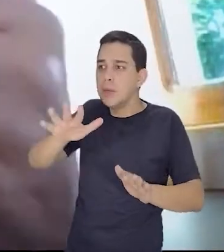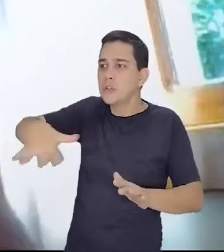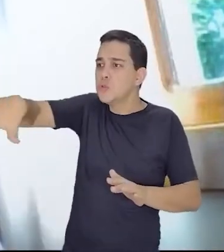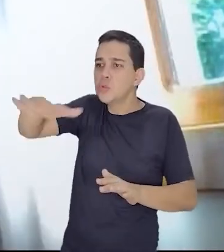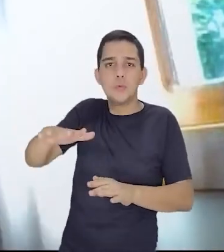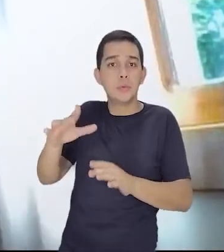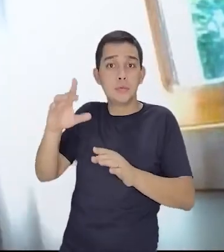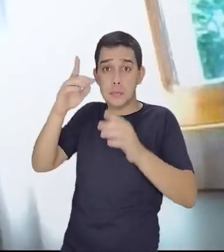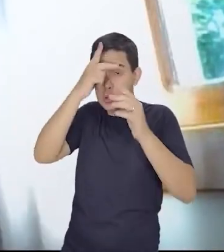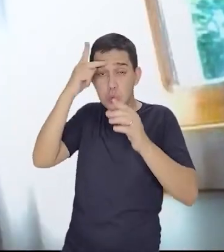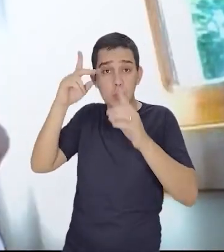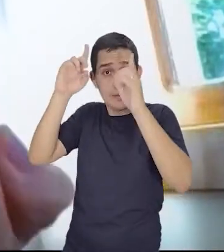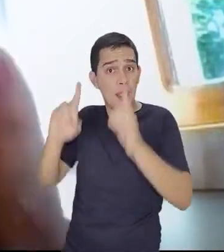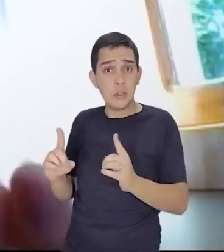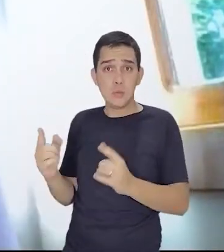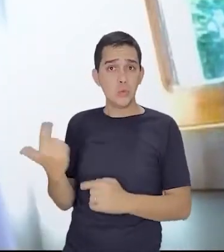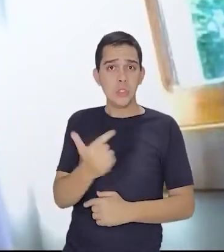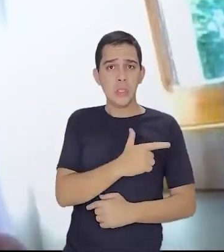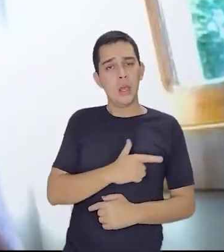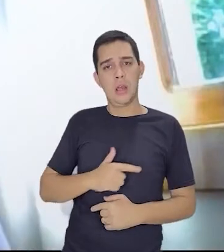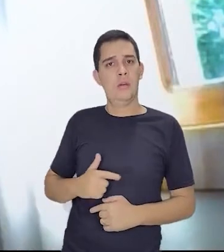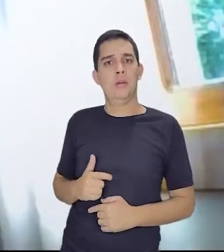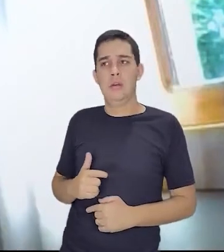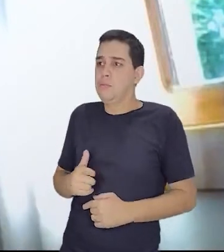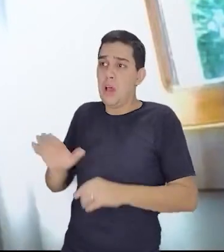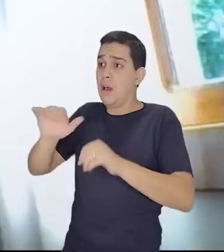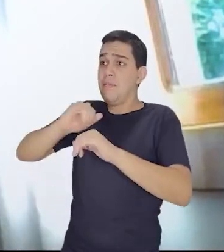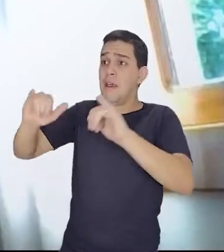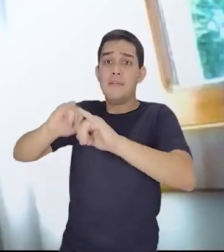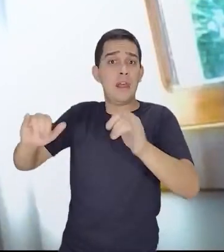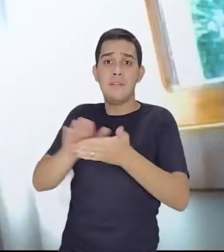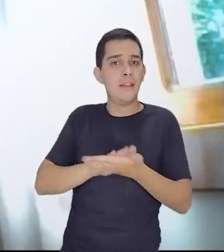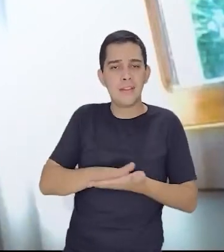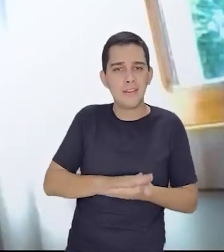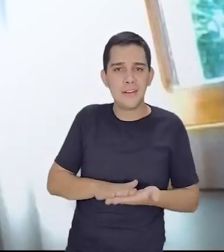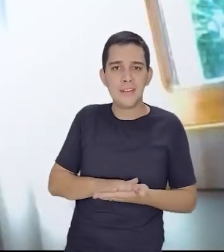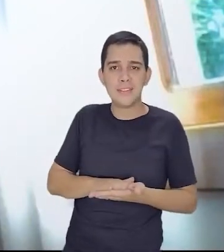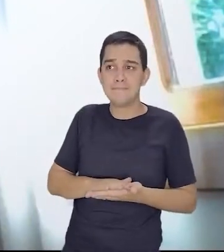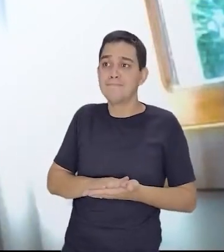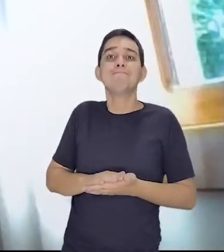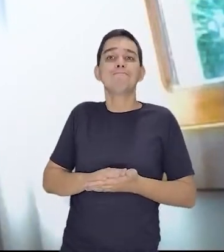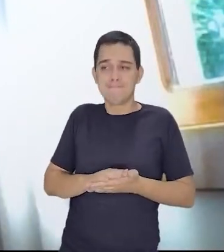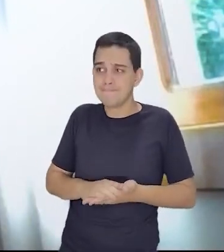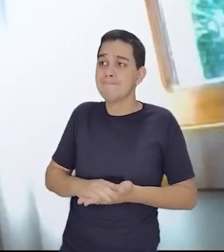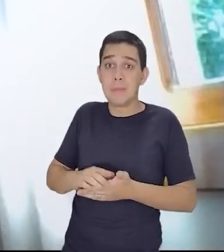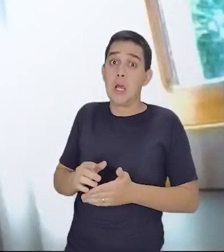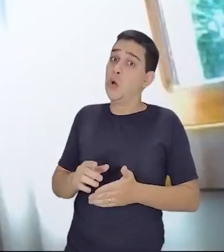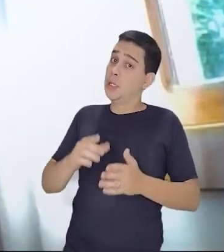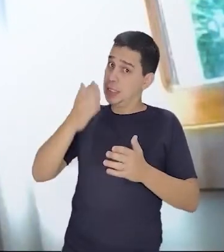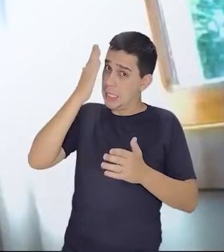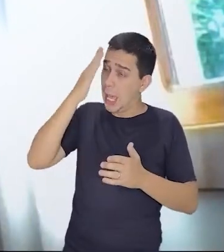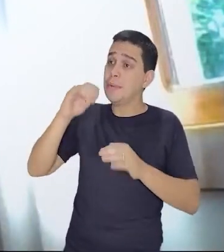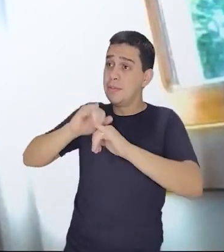priorizadas, mas não havia essa publicidade à população. Então, as pessoas